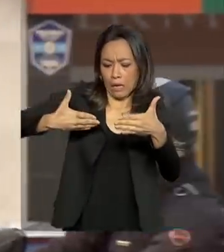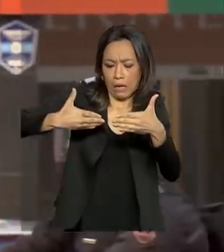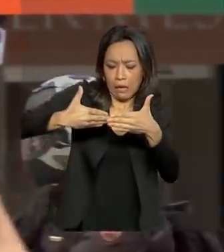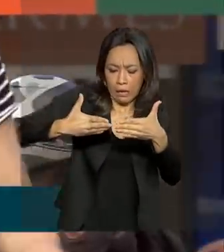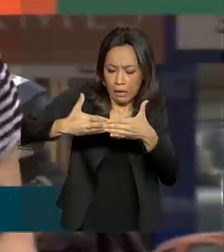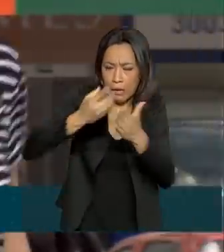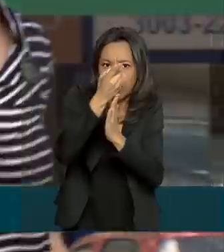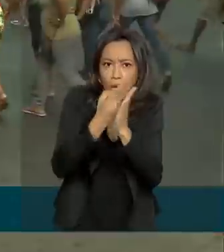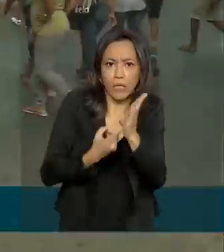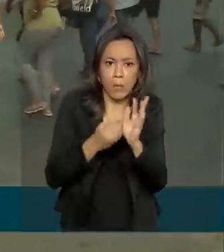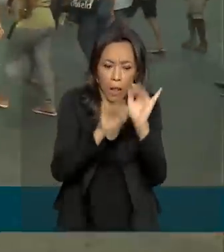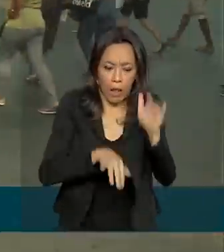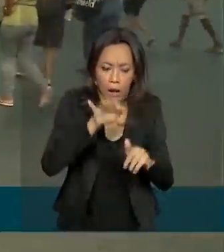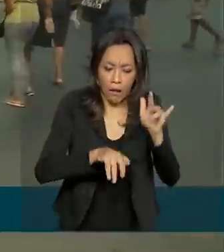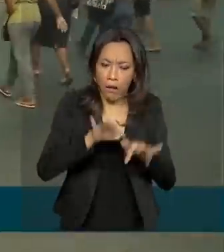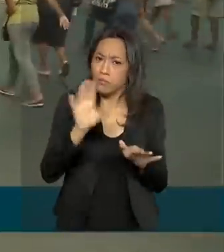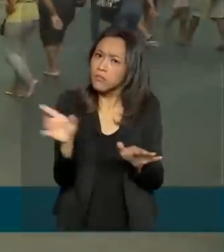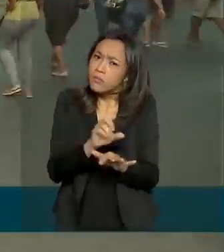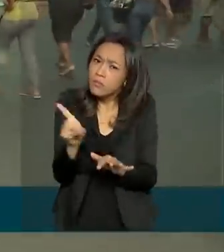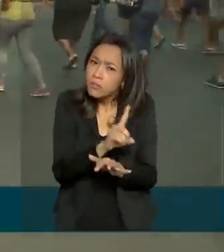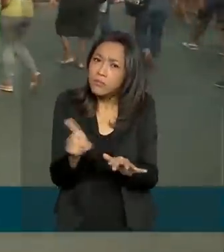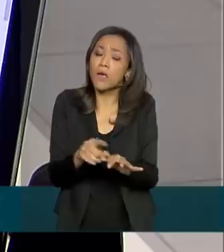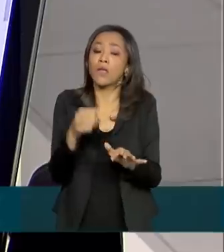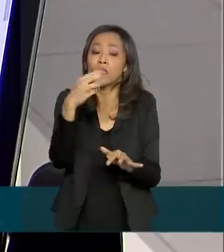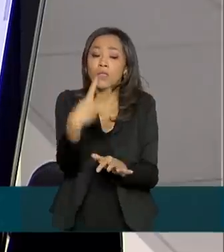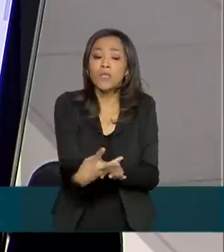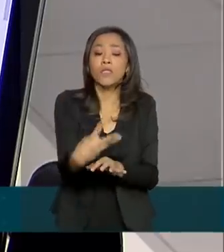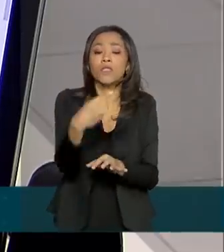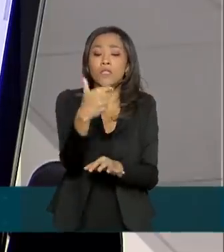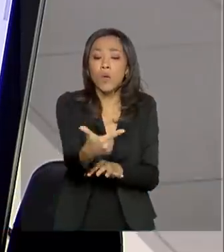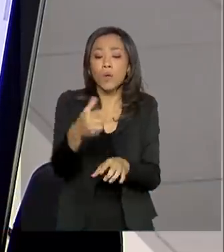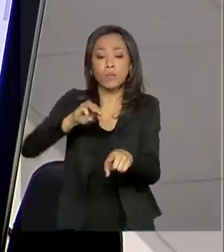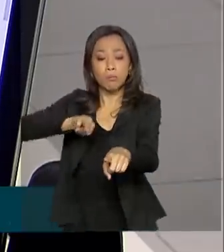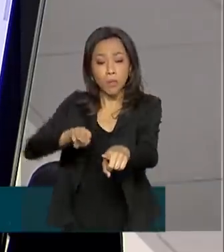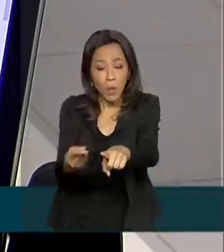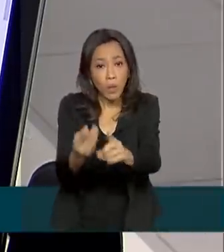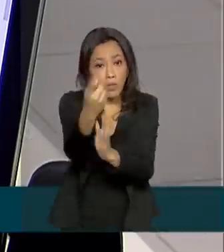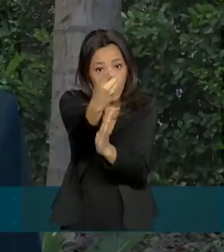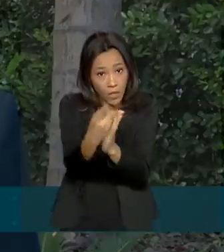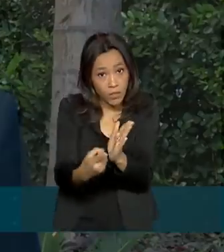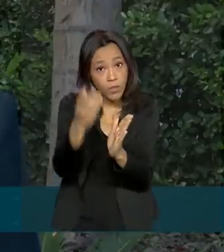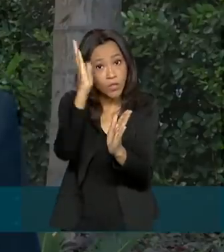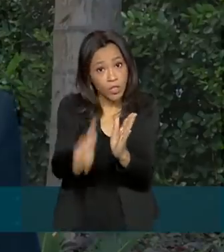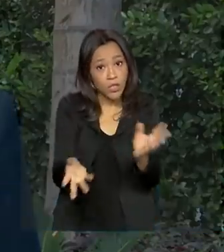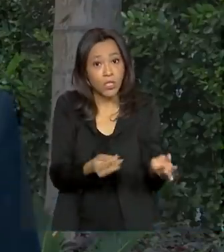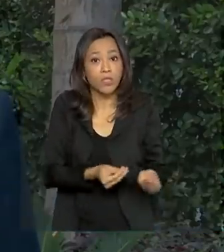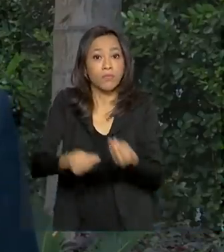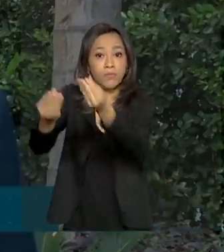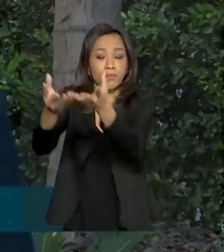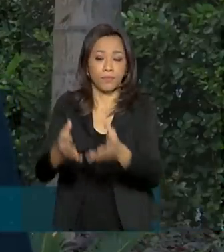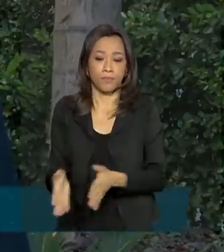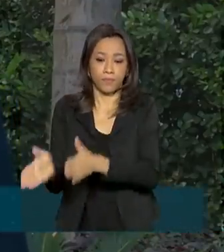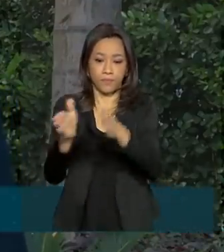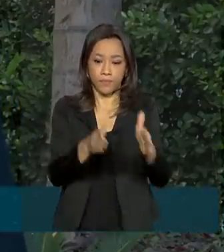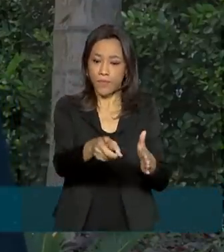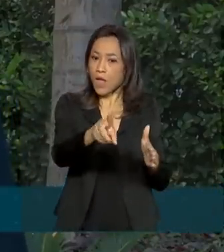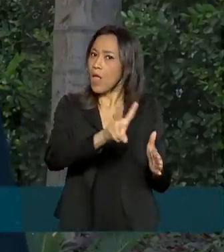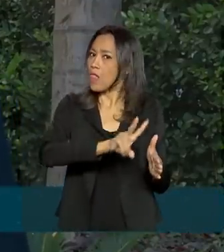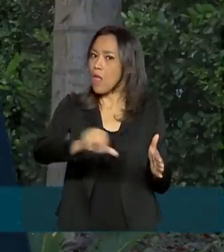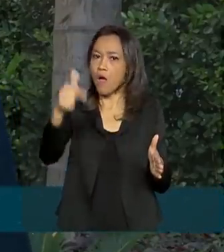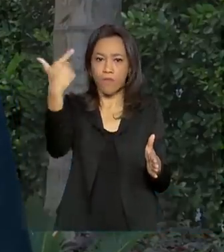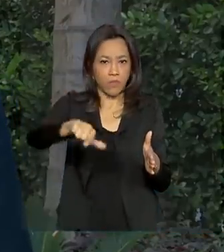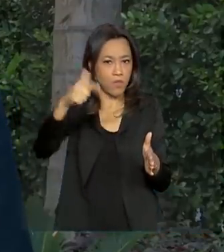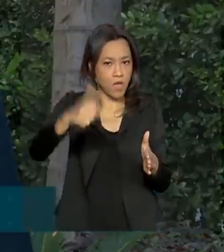expectativa é que 32 milhões de declarações sejam enviadas. Não haverá prorrogação.